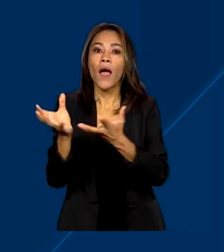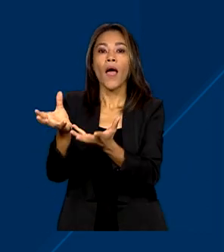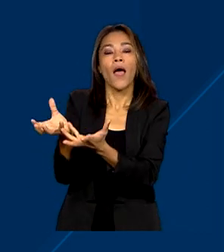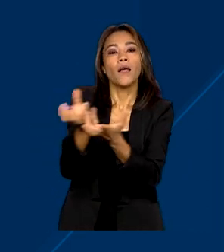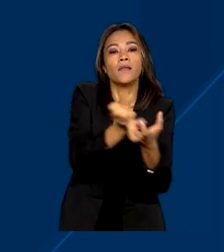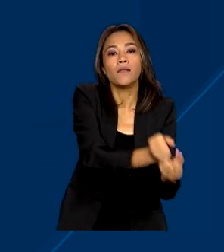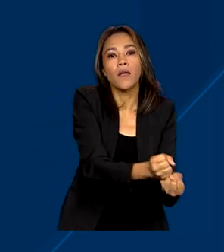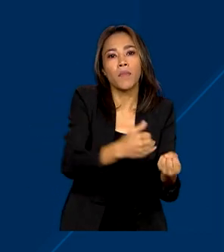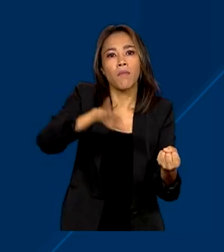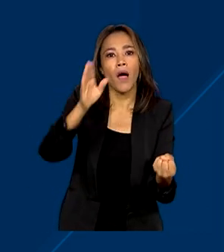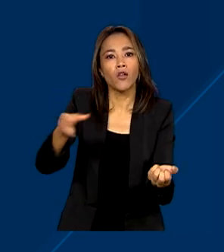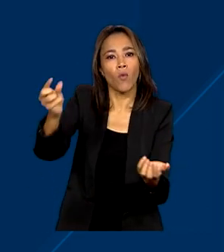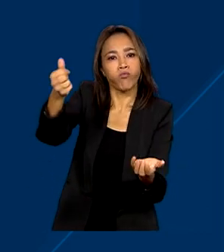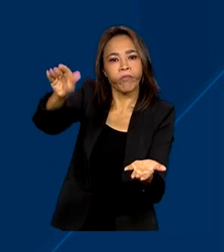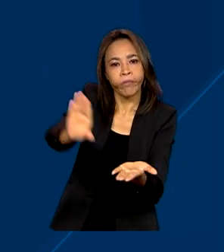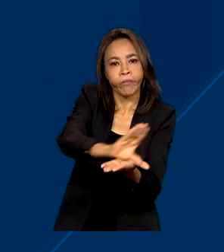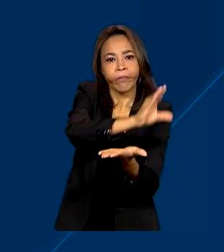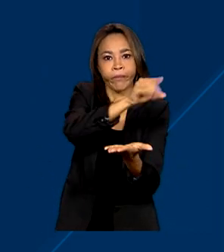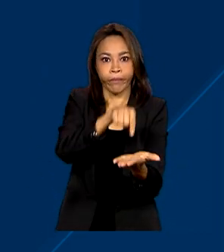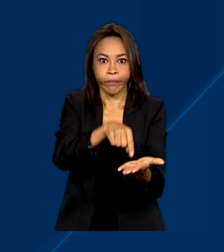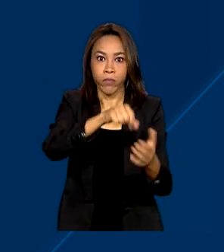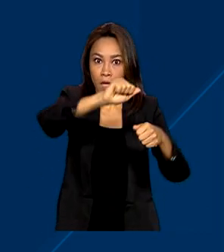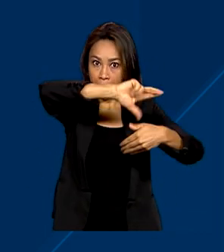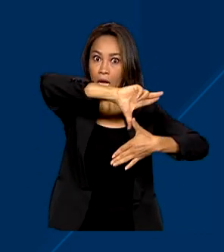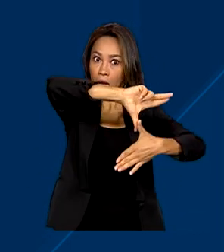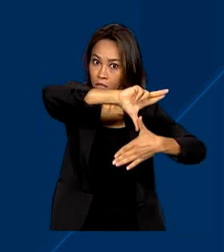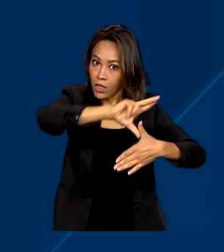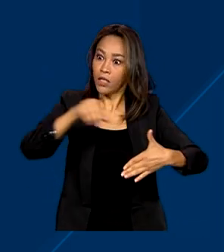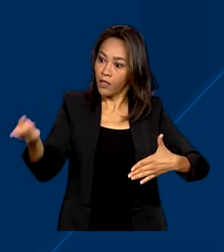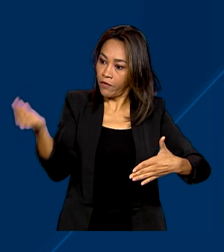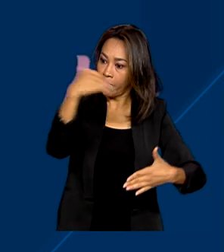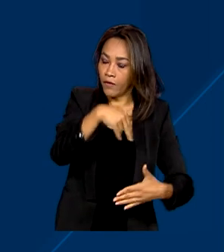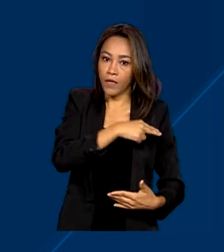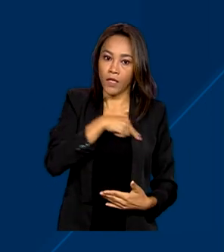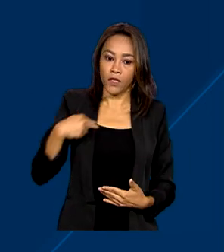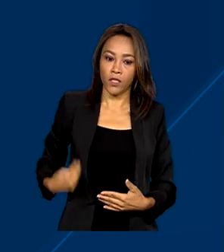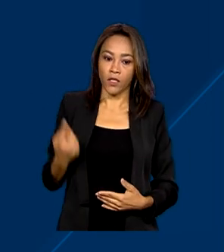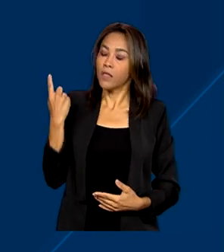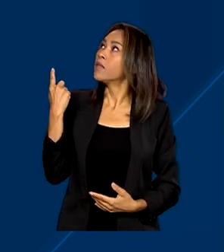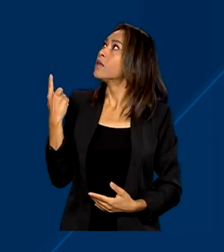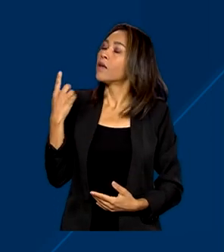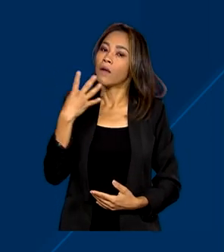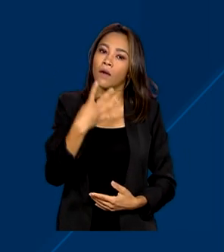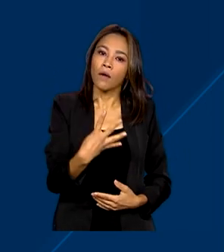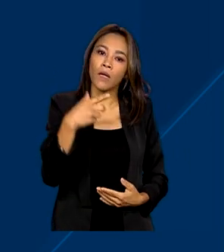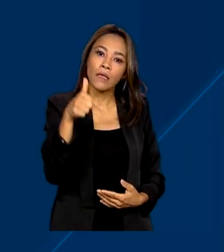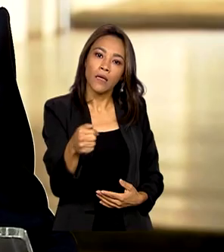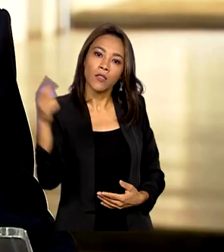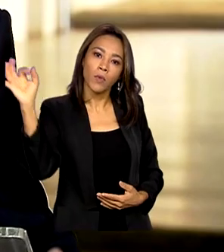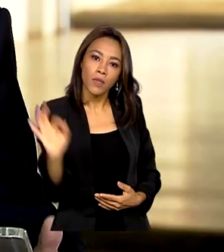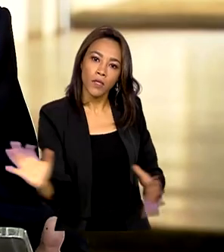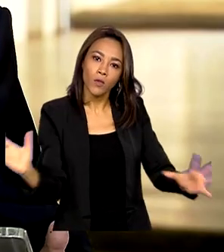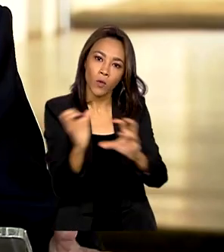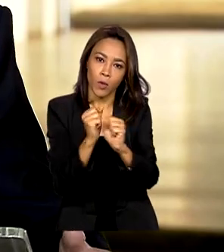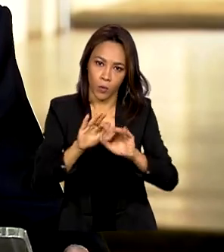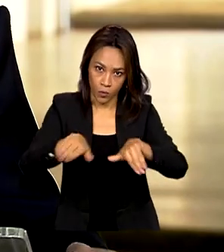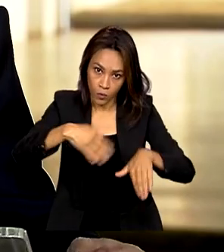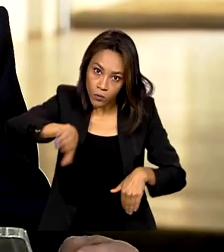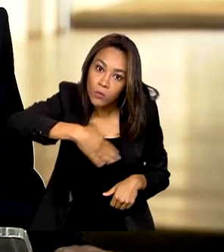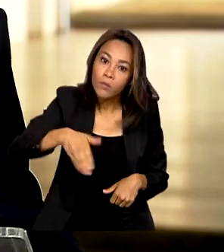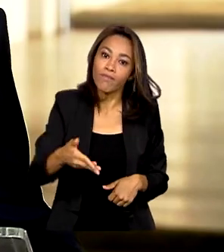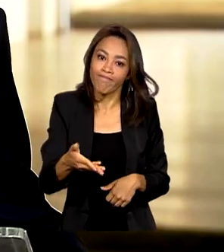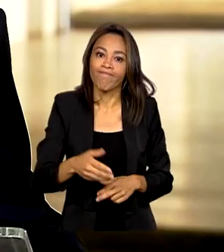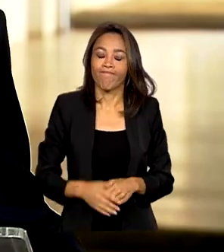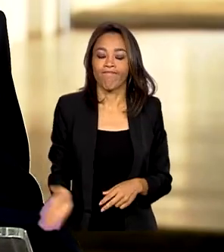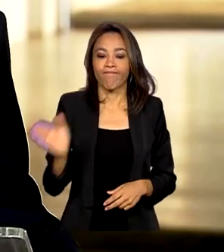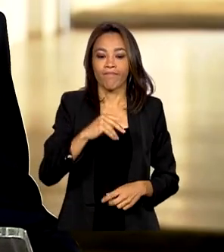investimentos chineses na América Latina, com 47% do total na região. A meta é atrair